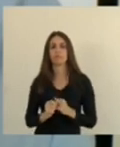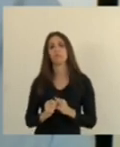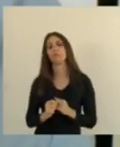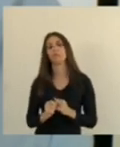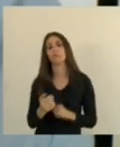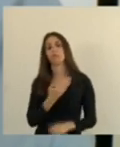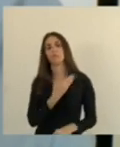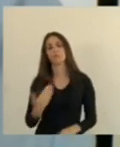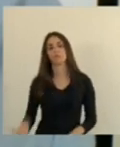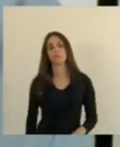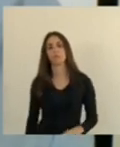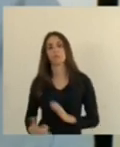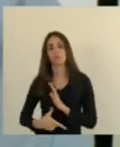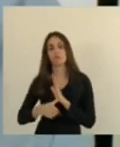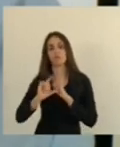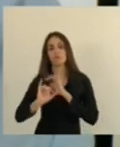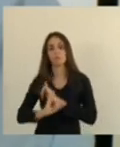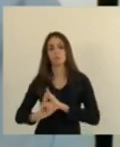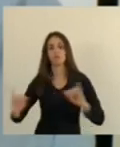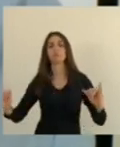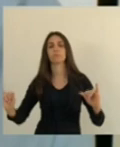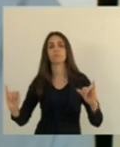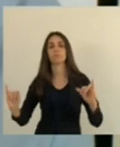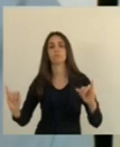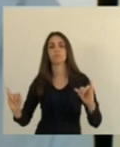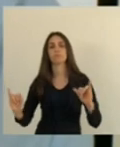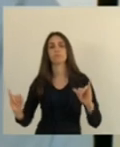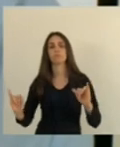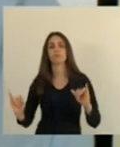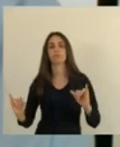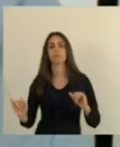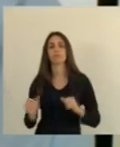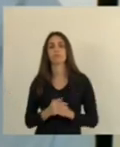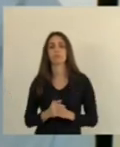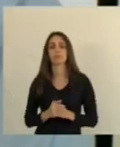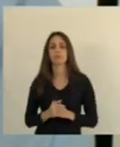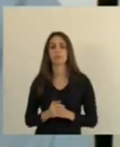antes da publicação do respectivo